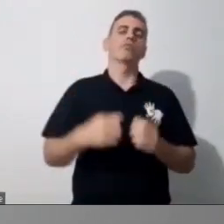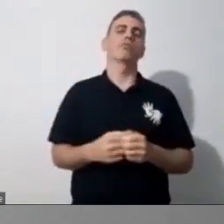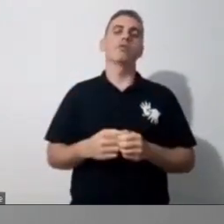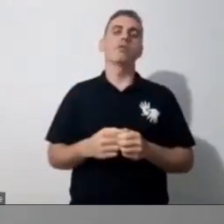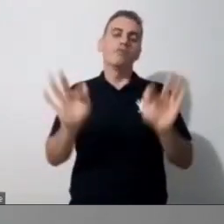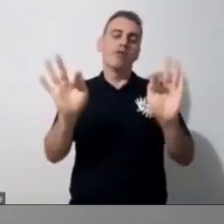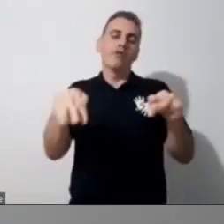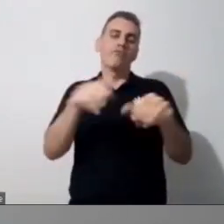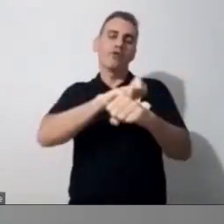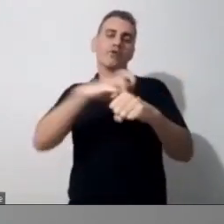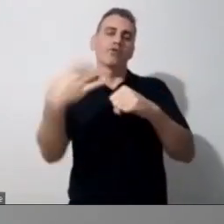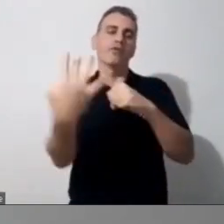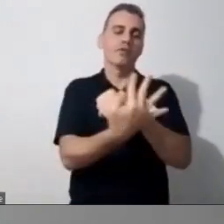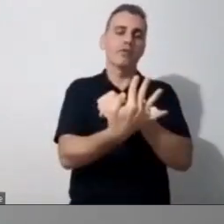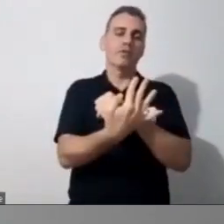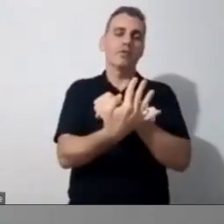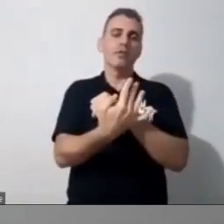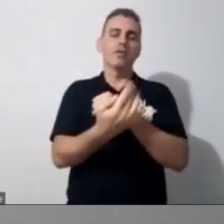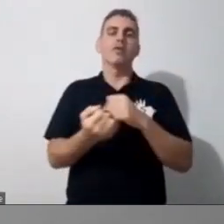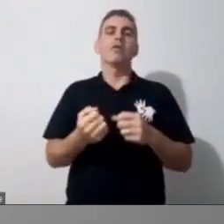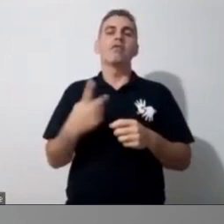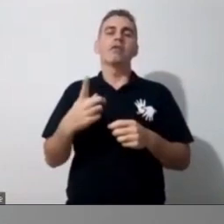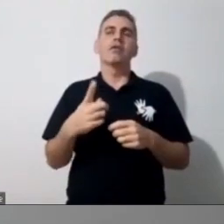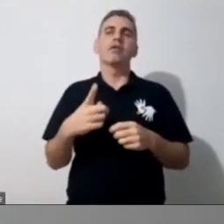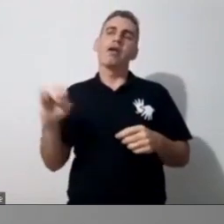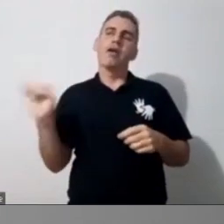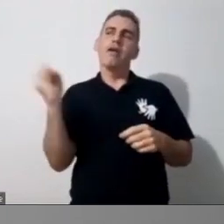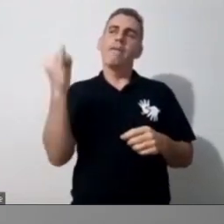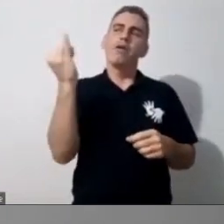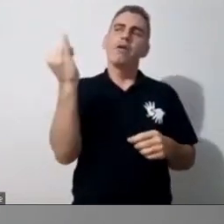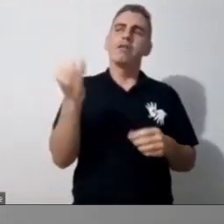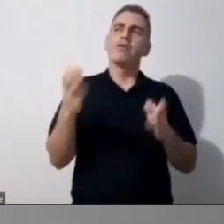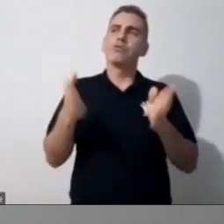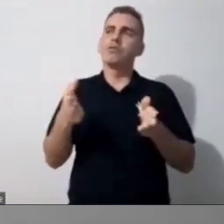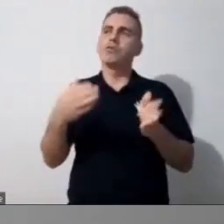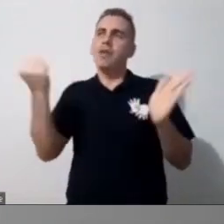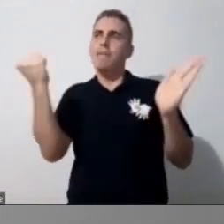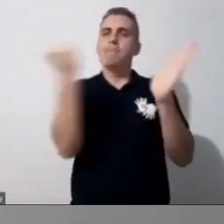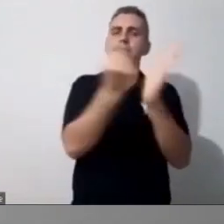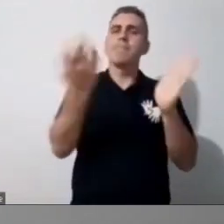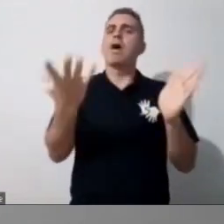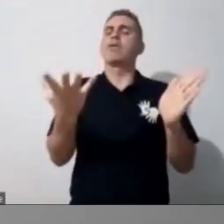Quais os pontos mais importantes, assim, que ficaram marcados para vocês, né,